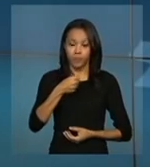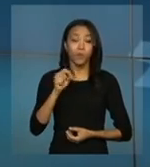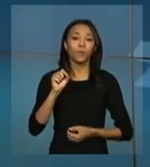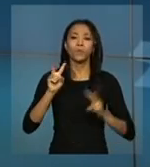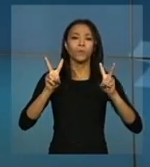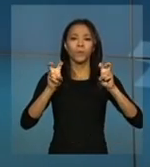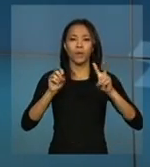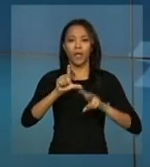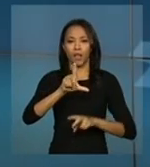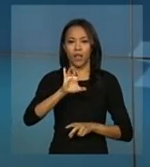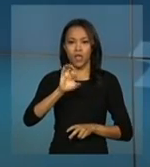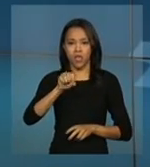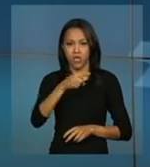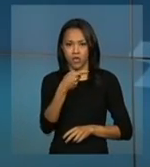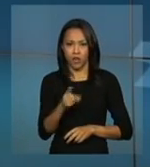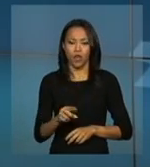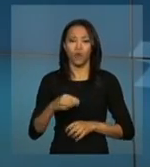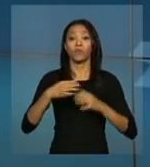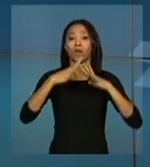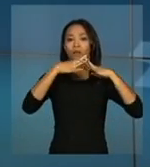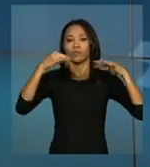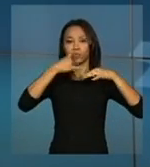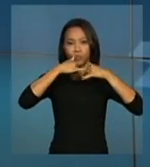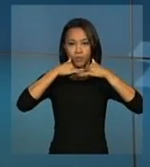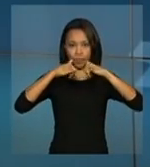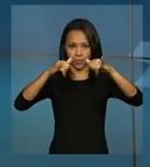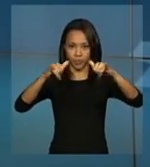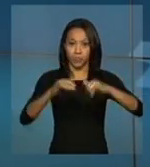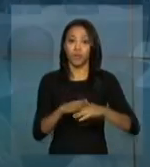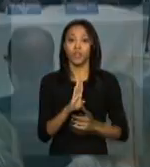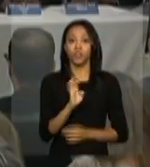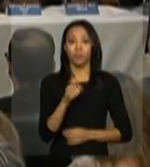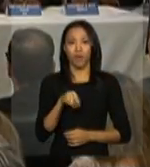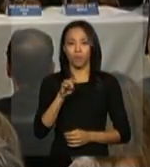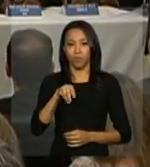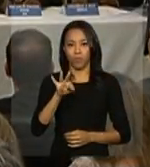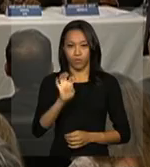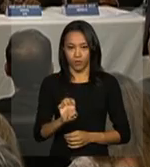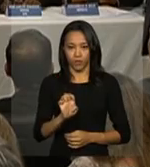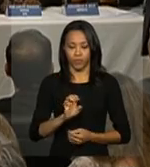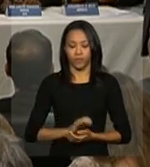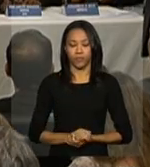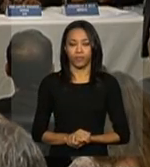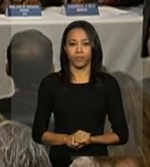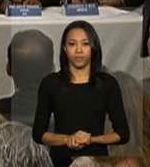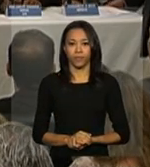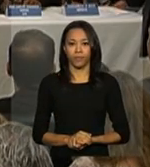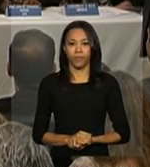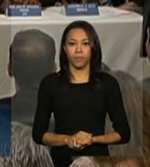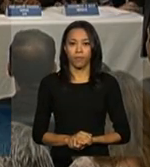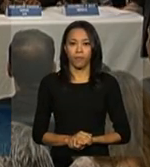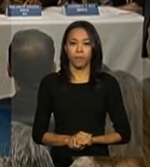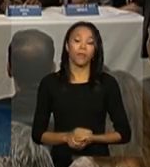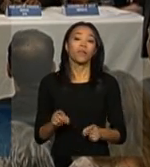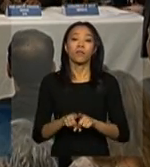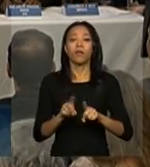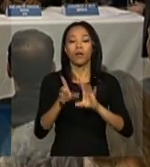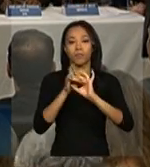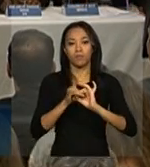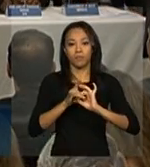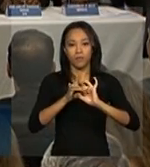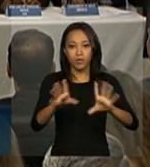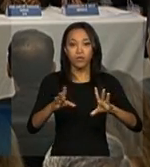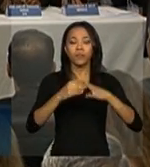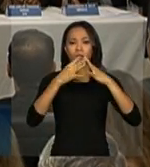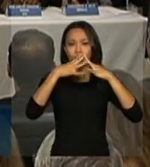sobre o leilão da linha de transmissão da usina hidrelétrica de Belo Monte. Presidente de concessões, permissões e autorizações de